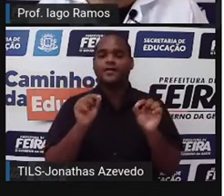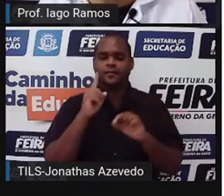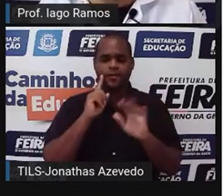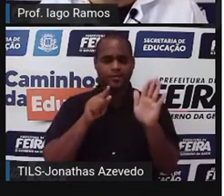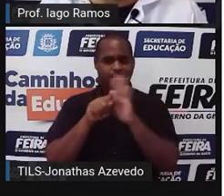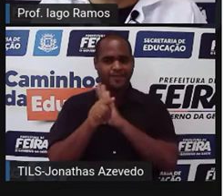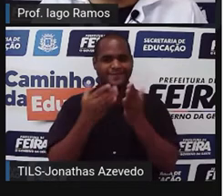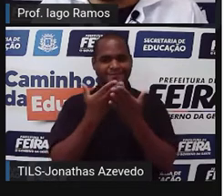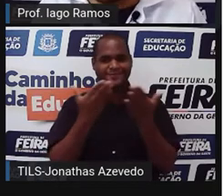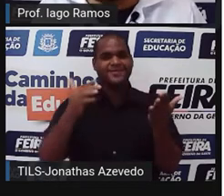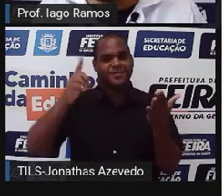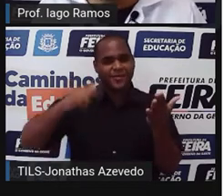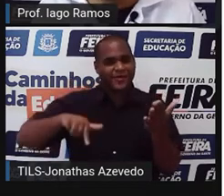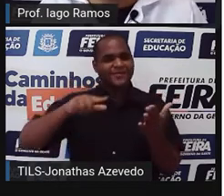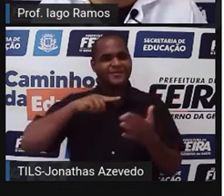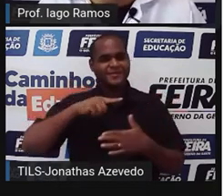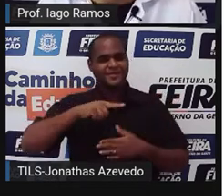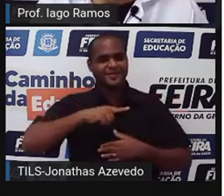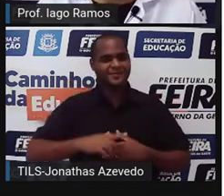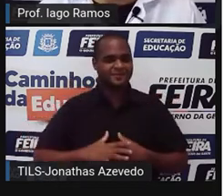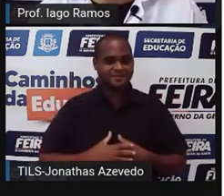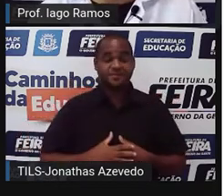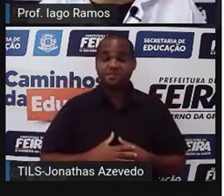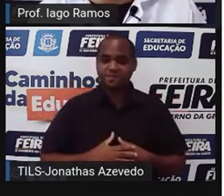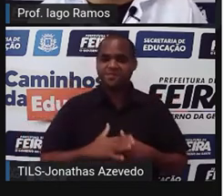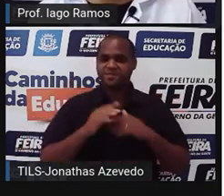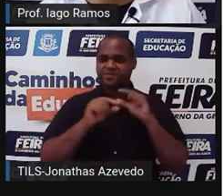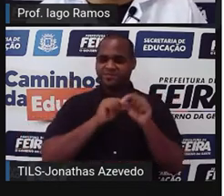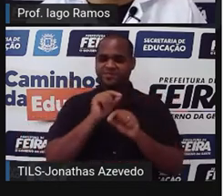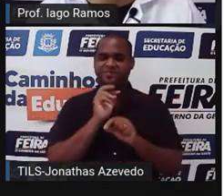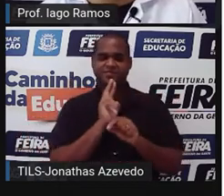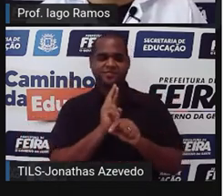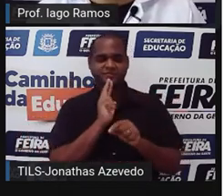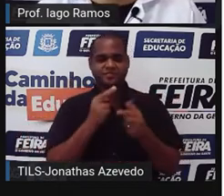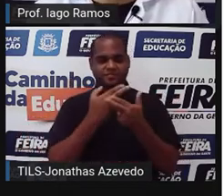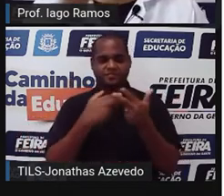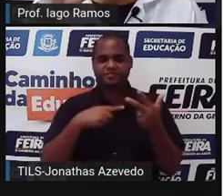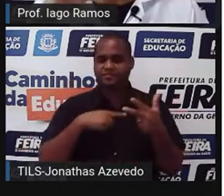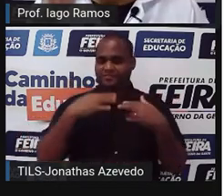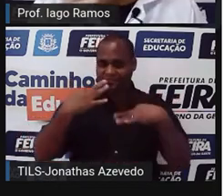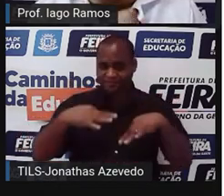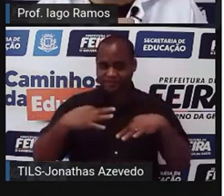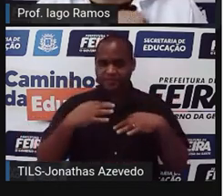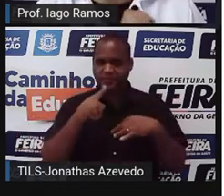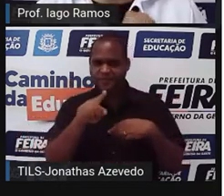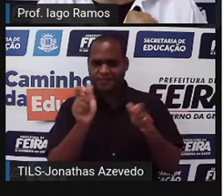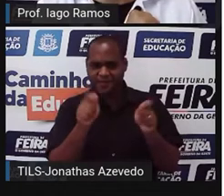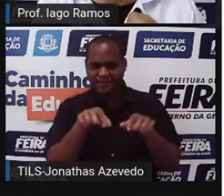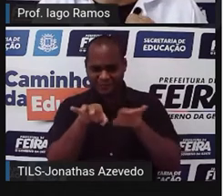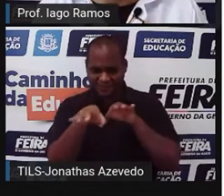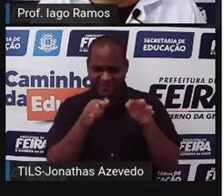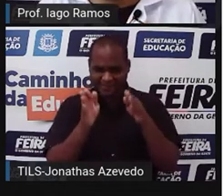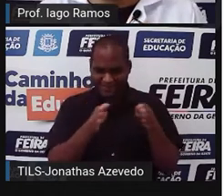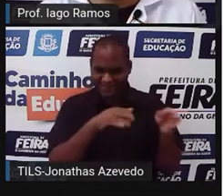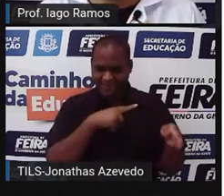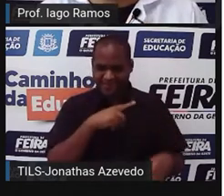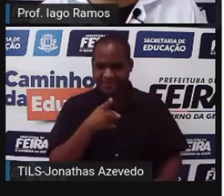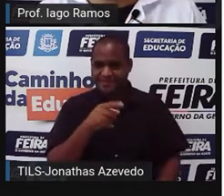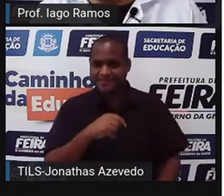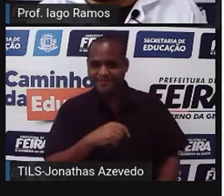perguntar de novo. Com base nas respostas desse teste, você é uma pessoa organizada?